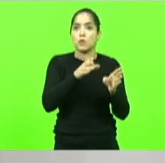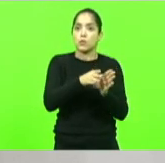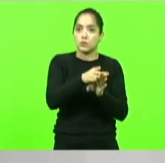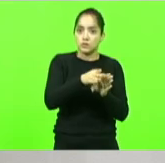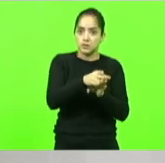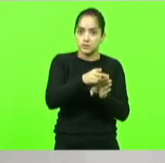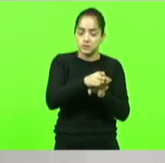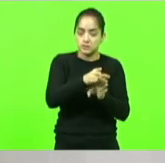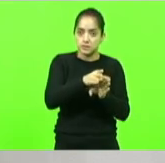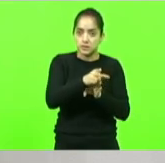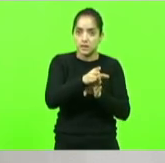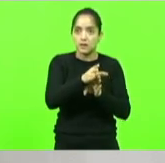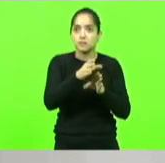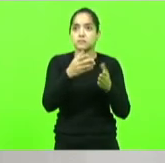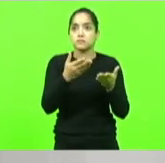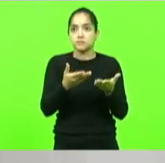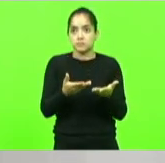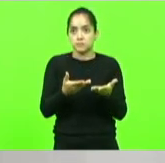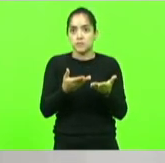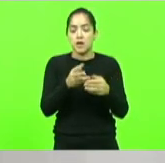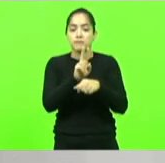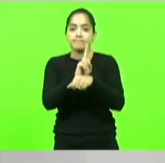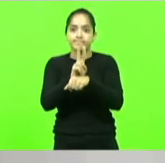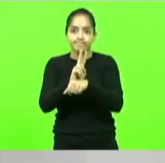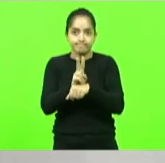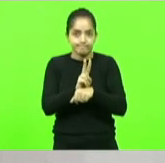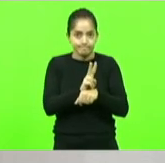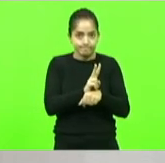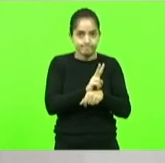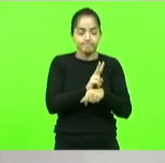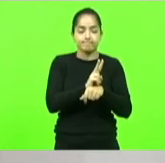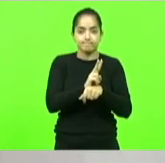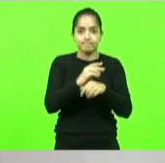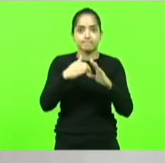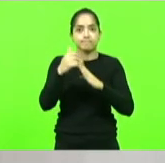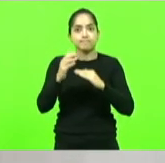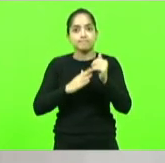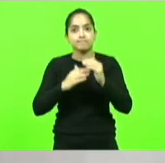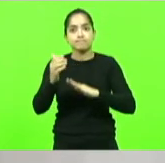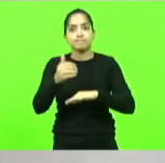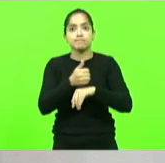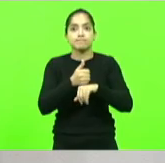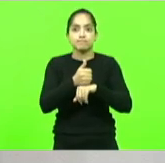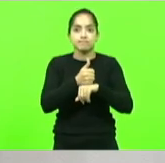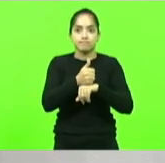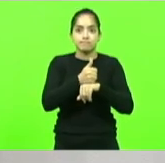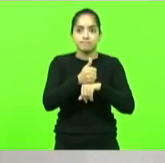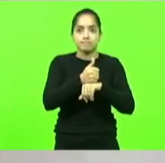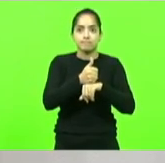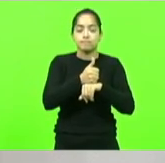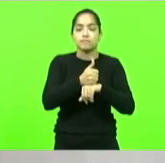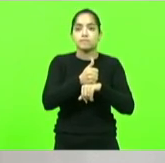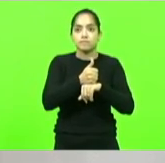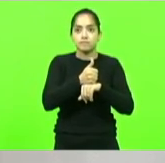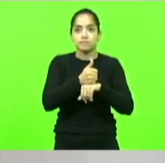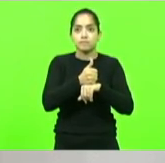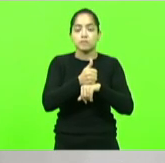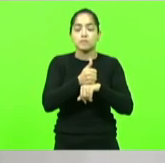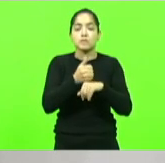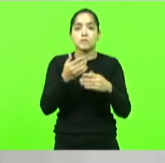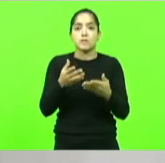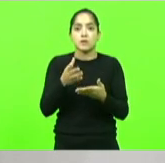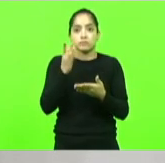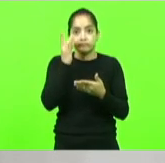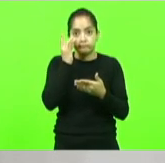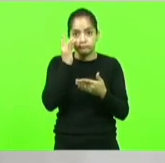disciplinar e fiscalizar a prática de profissionais e psicólogos exelar pela observância dos